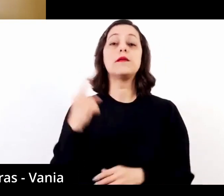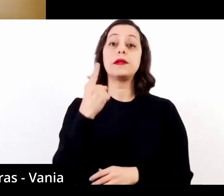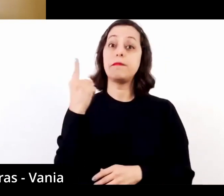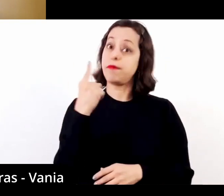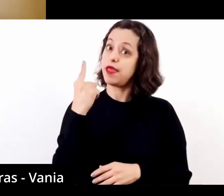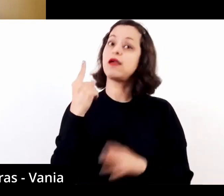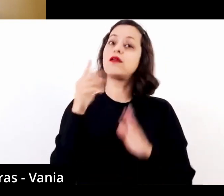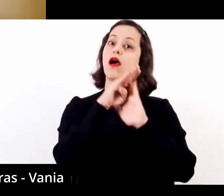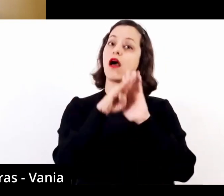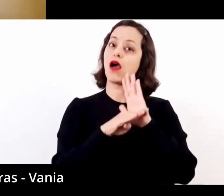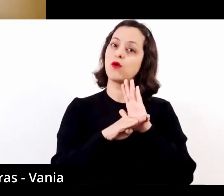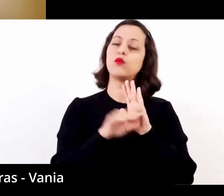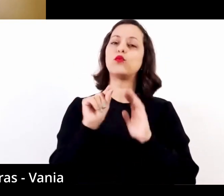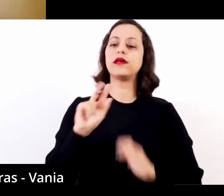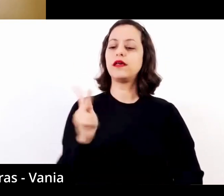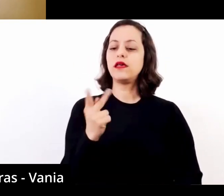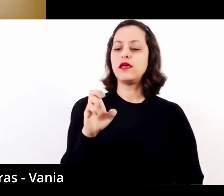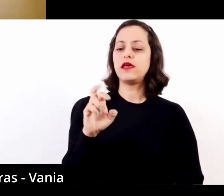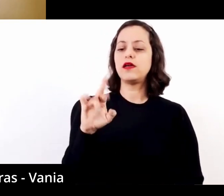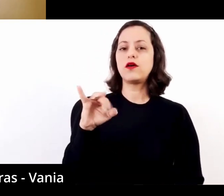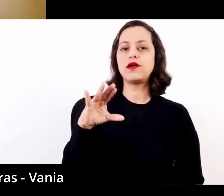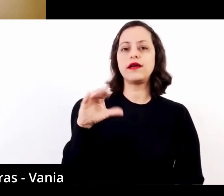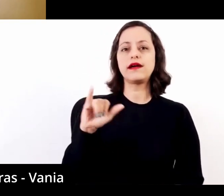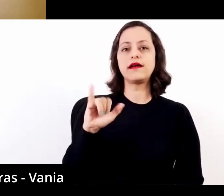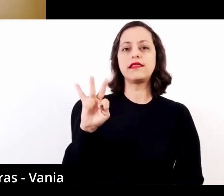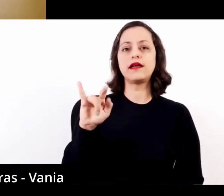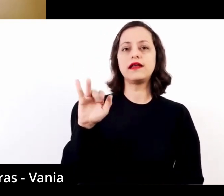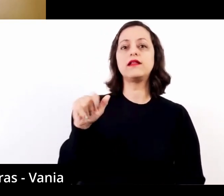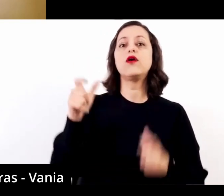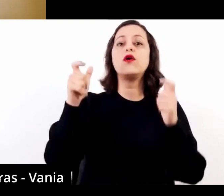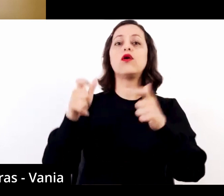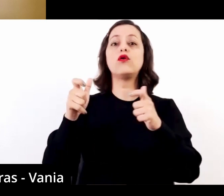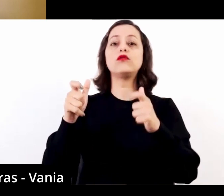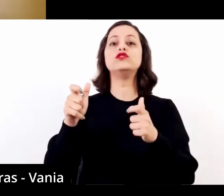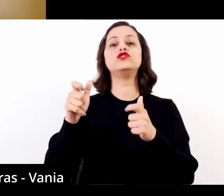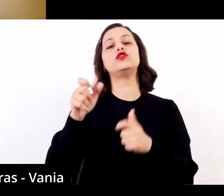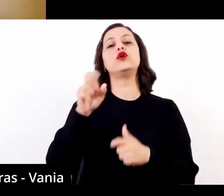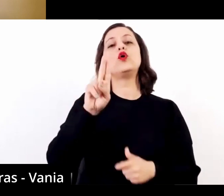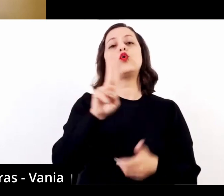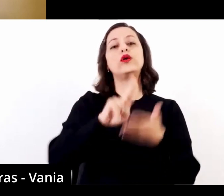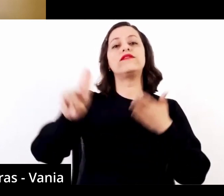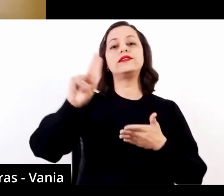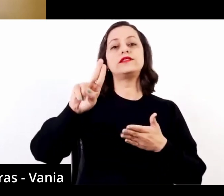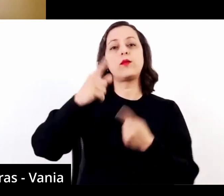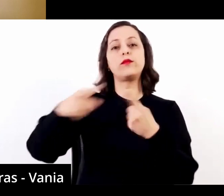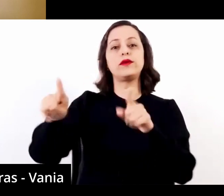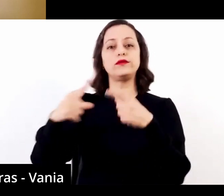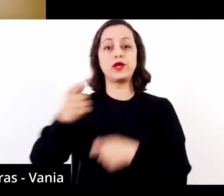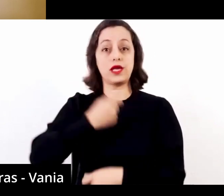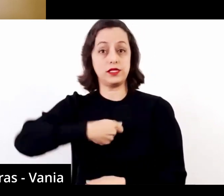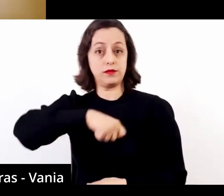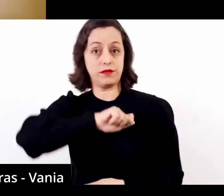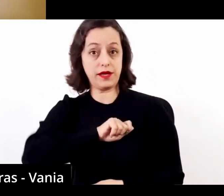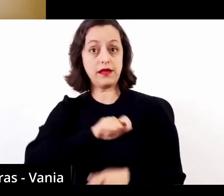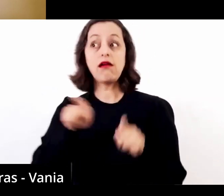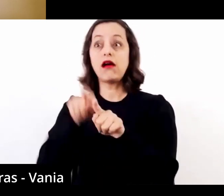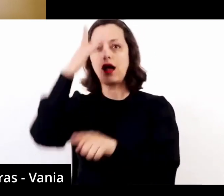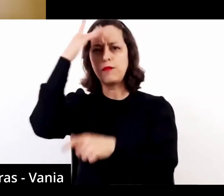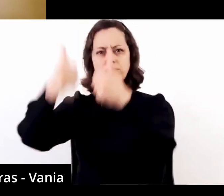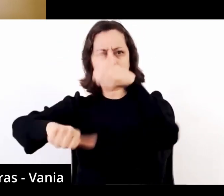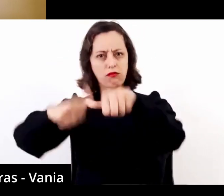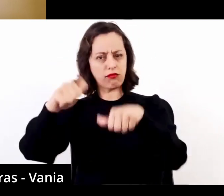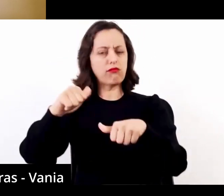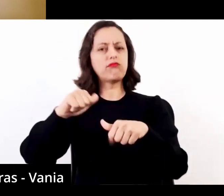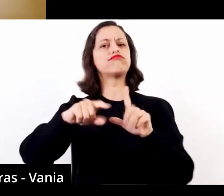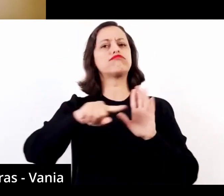Universal Music da Espanha e que recebeu excelentes críticas da mídia especializada. O Curatolo, como eu disse, vai